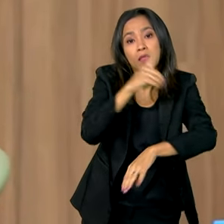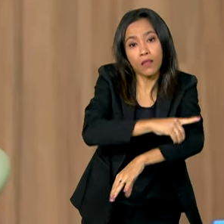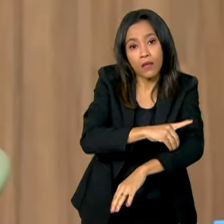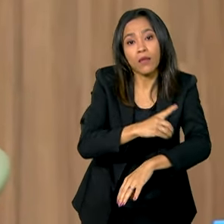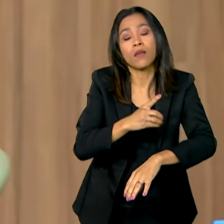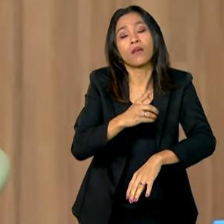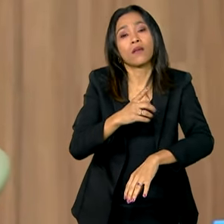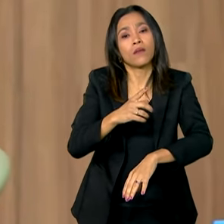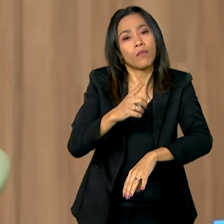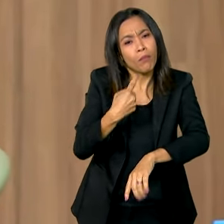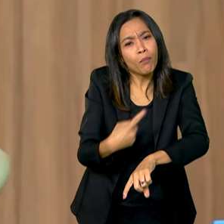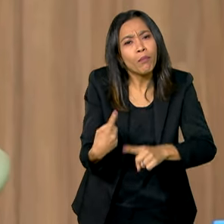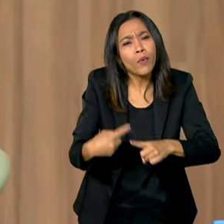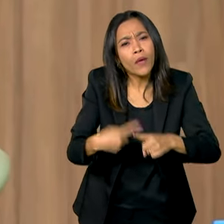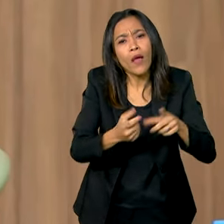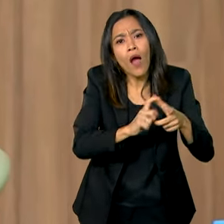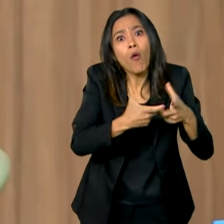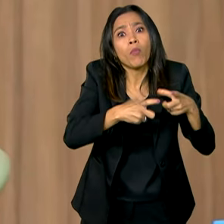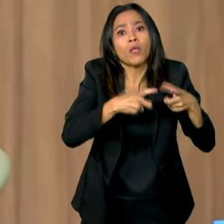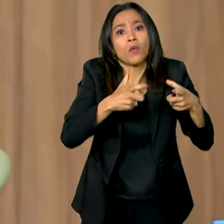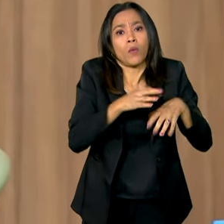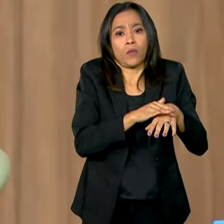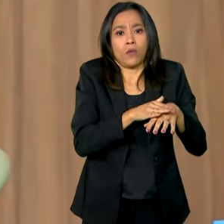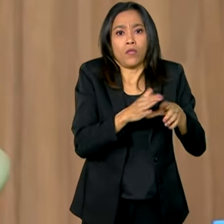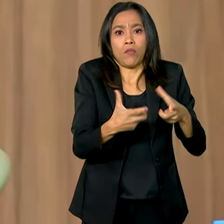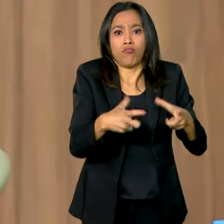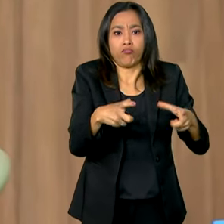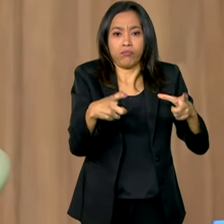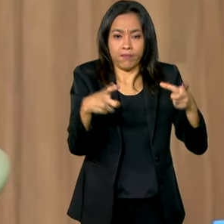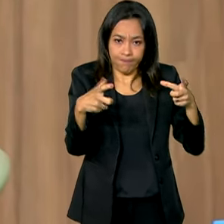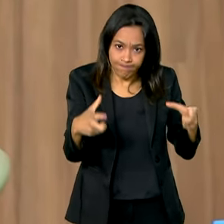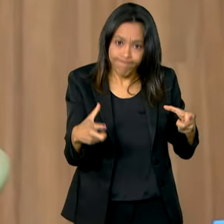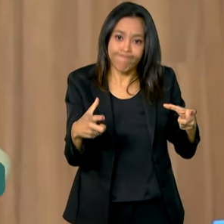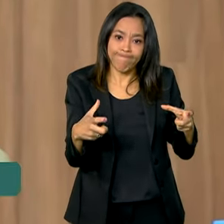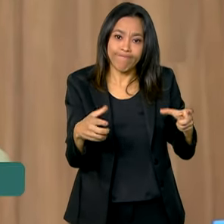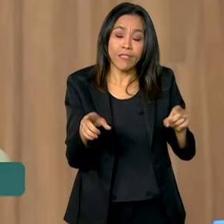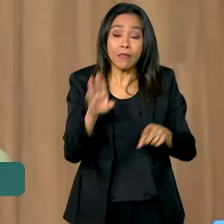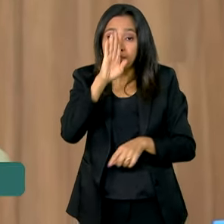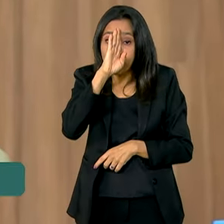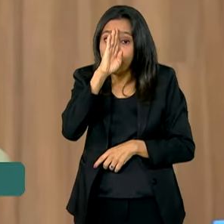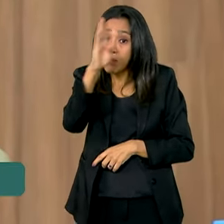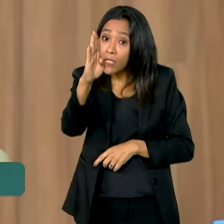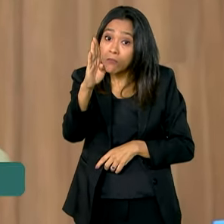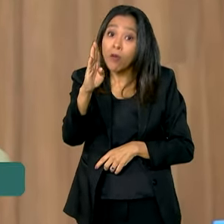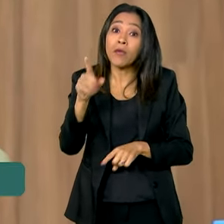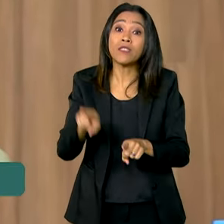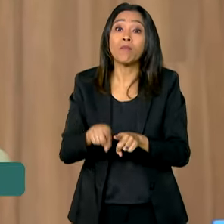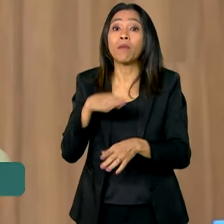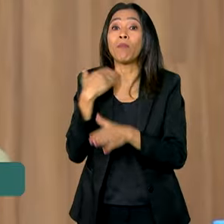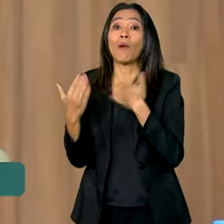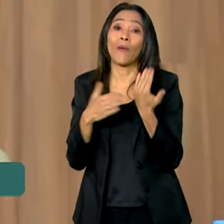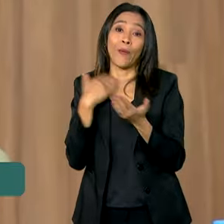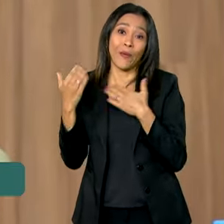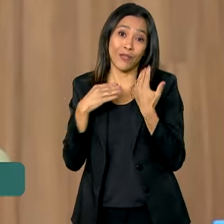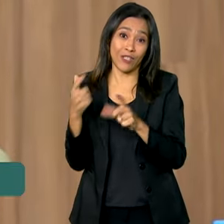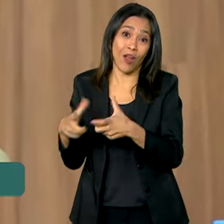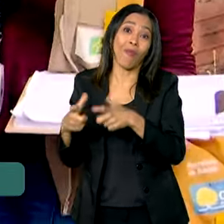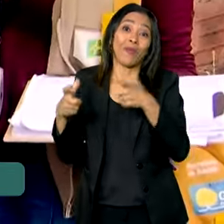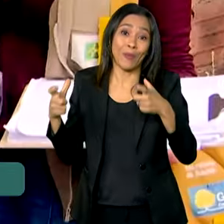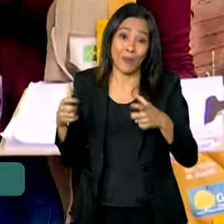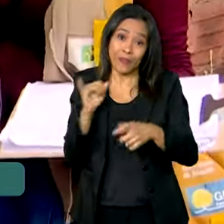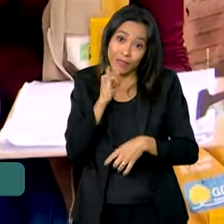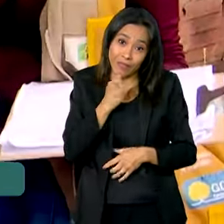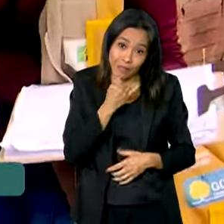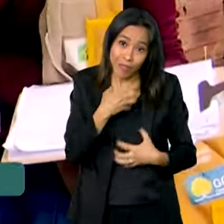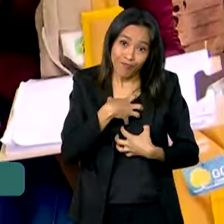aumento dos casos de dengue e, principalmente, do aumento dos números de óbitos, que é uma coisa que nós lamentamos muito.